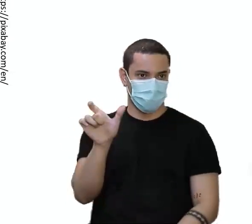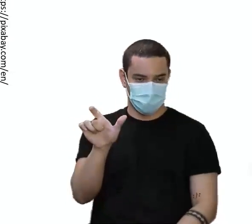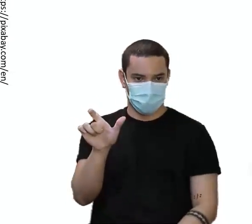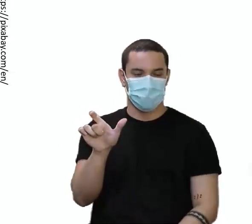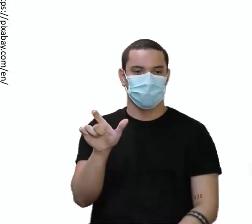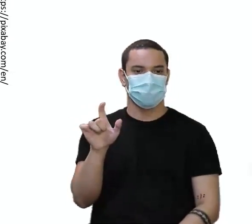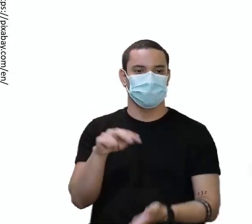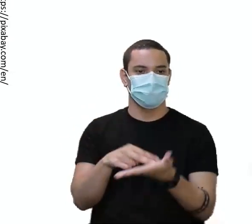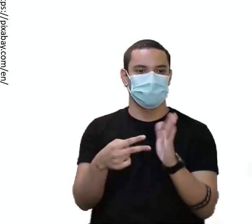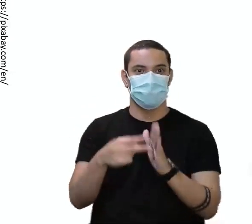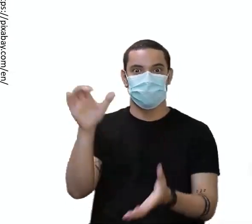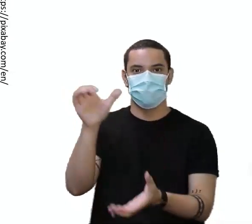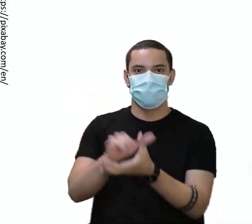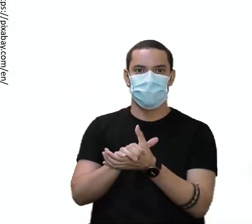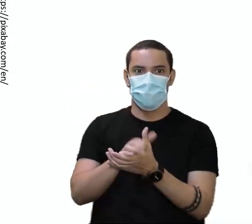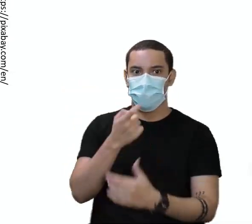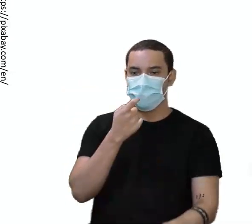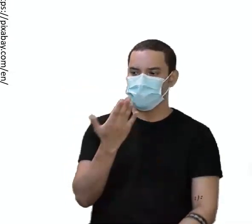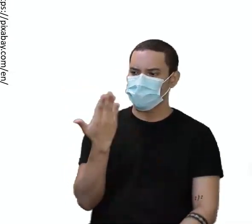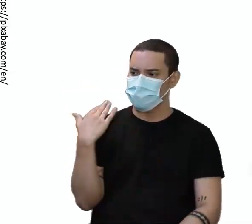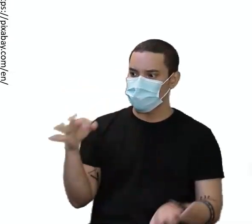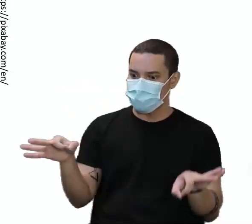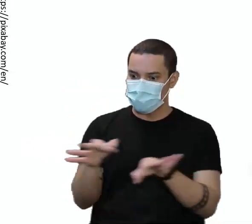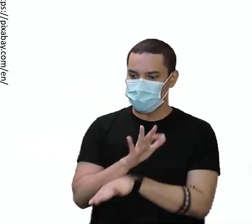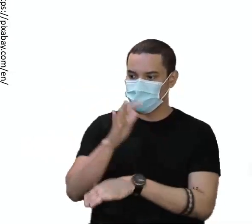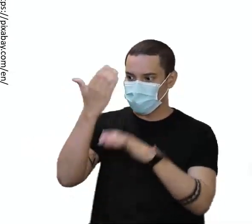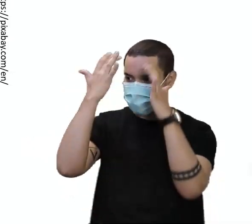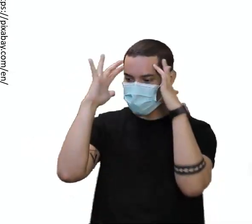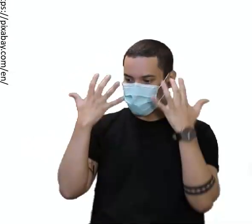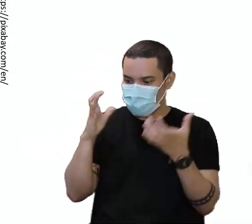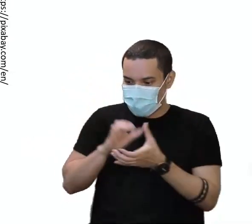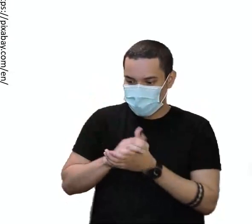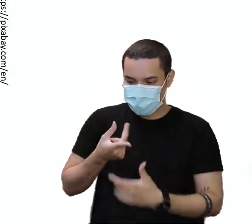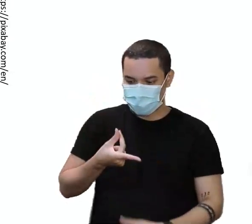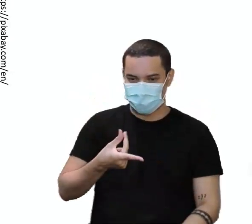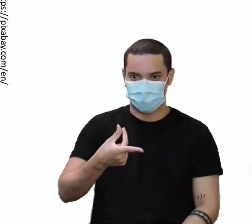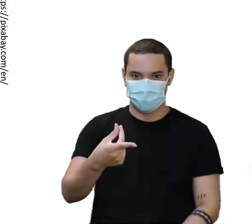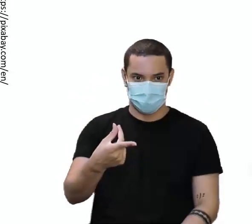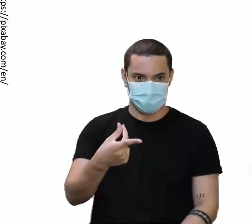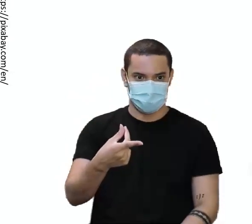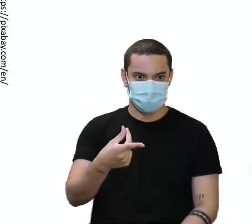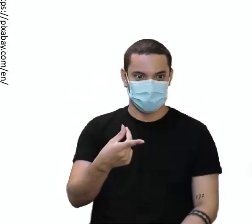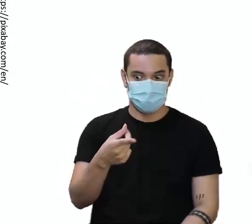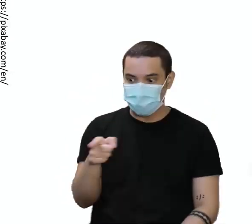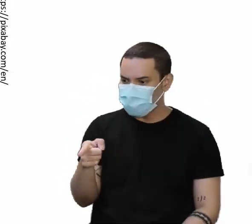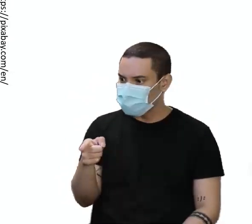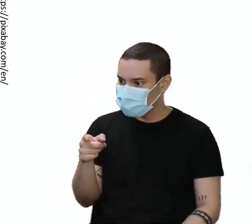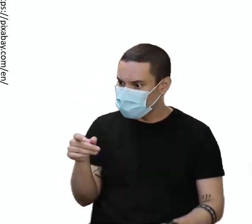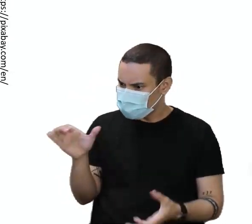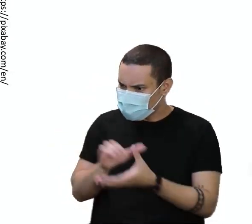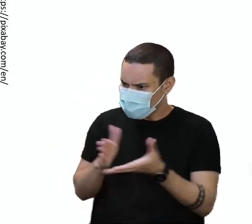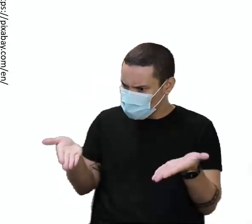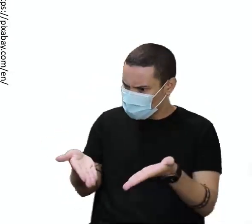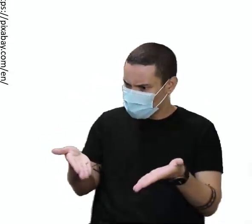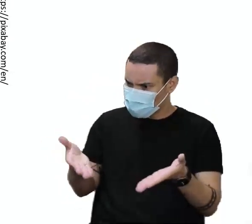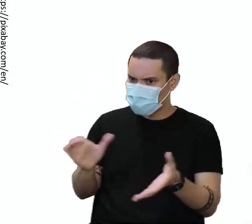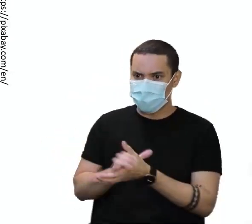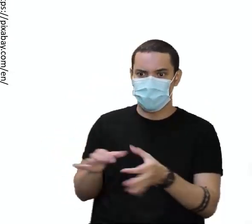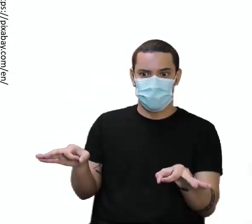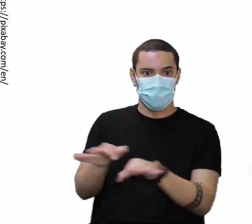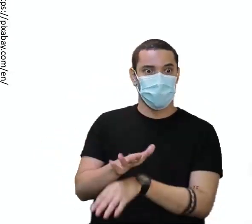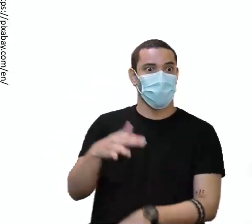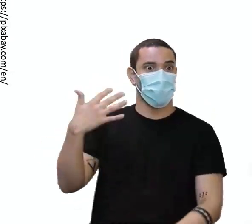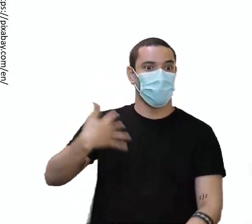aqui é recém-casados, no caso, quando a gente traduz, recém-casados. Acabou de casar, acabou de casar, fica estranho.